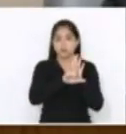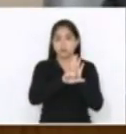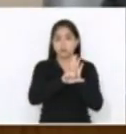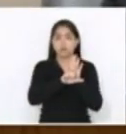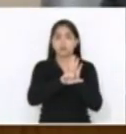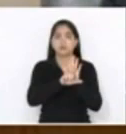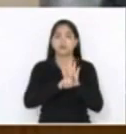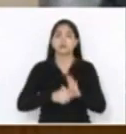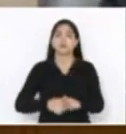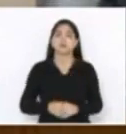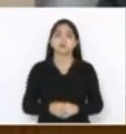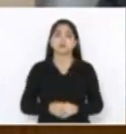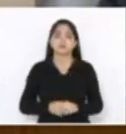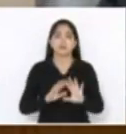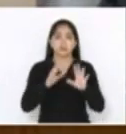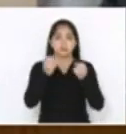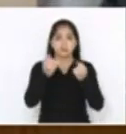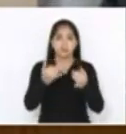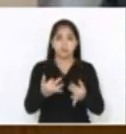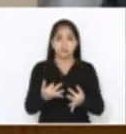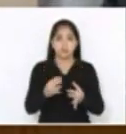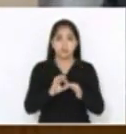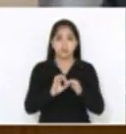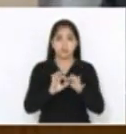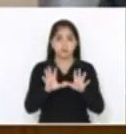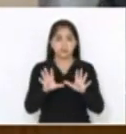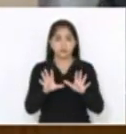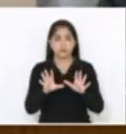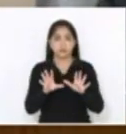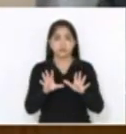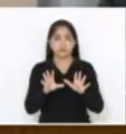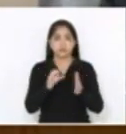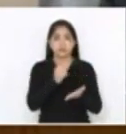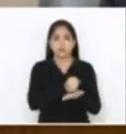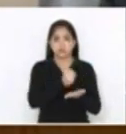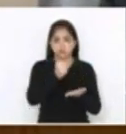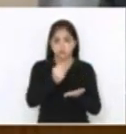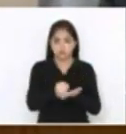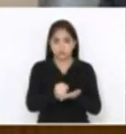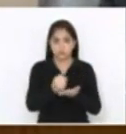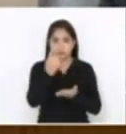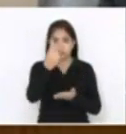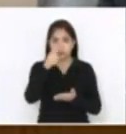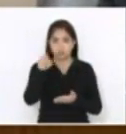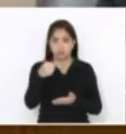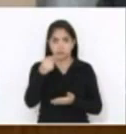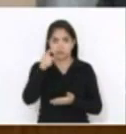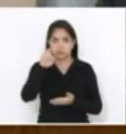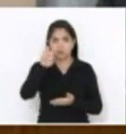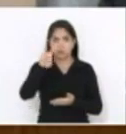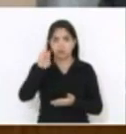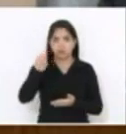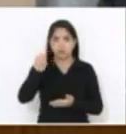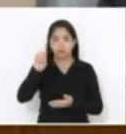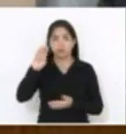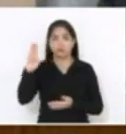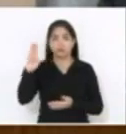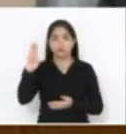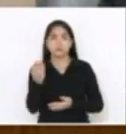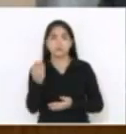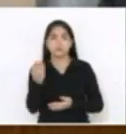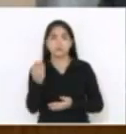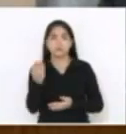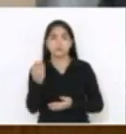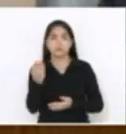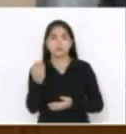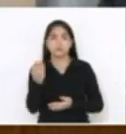mencionado, que autoriza o Executivo a contratar 1 bilhão e 500 milhões para atendimento estratégicos